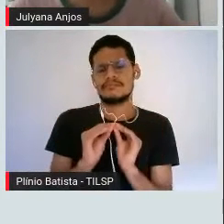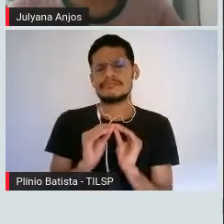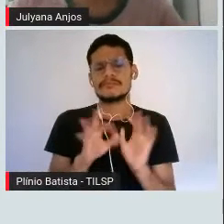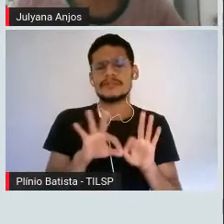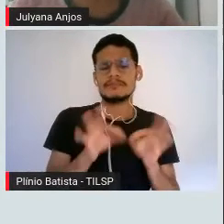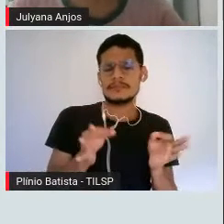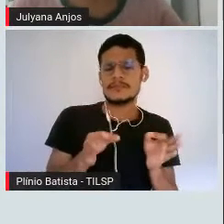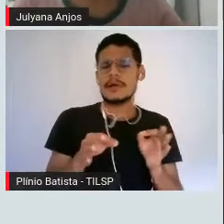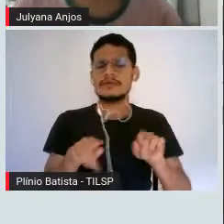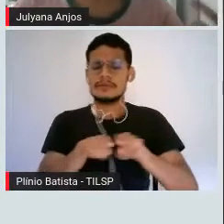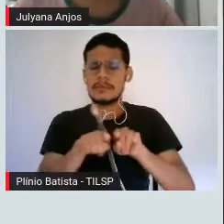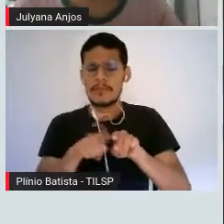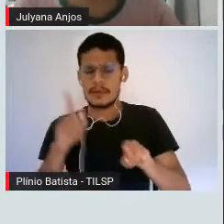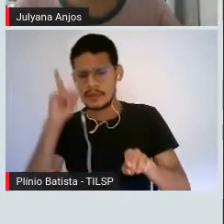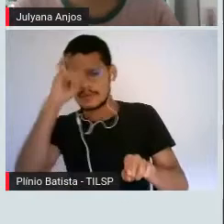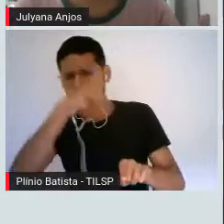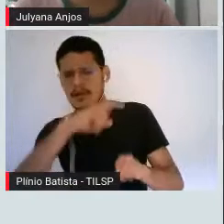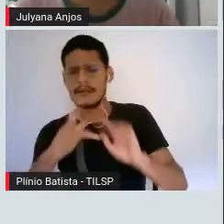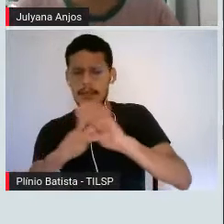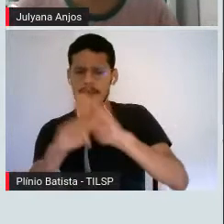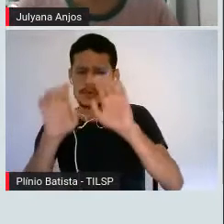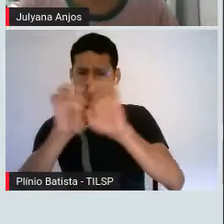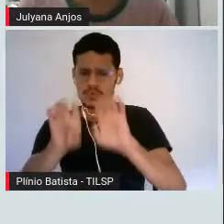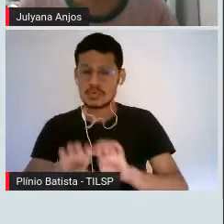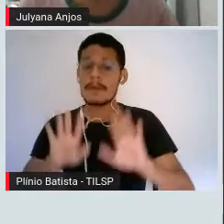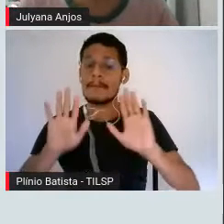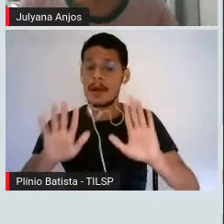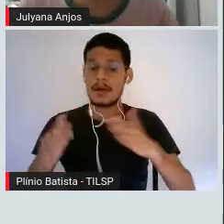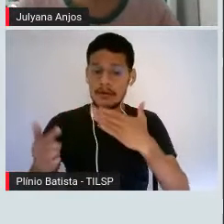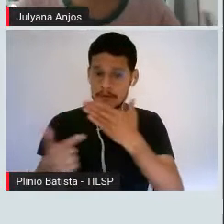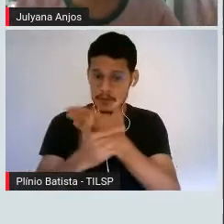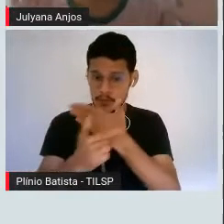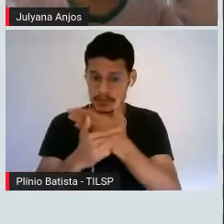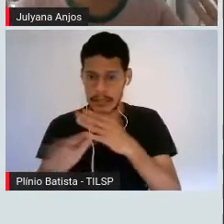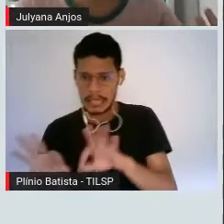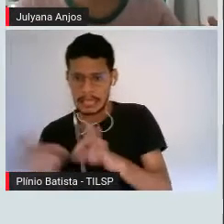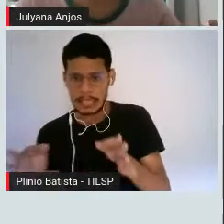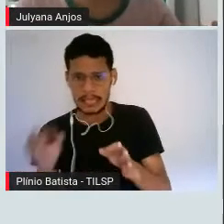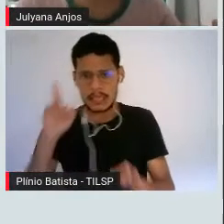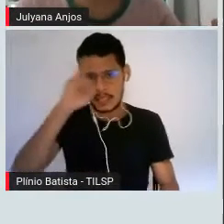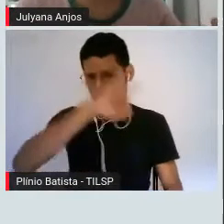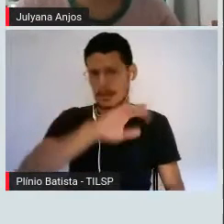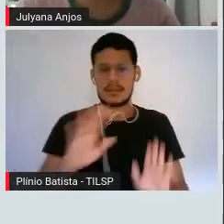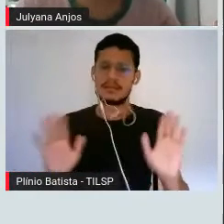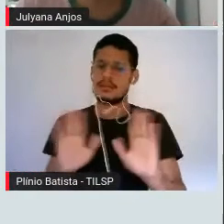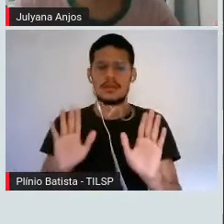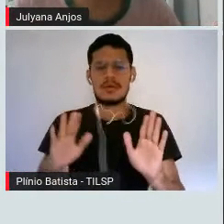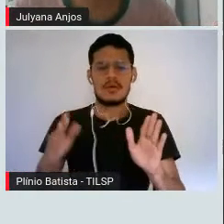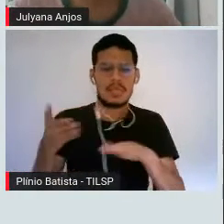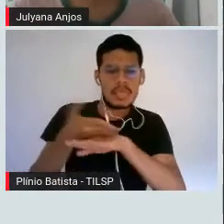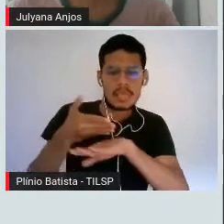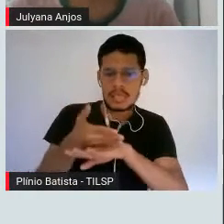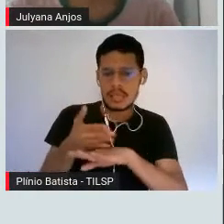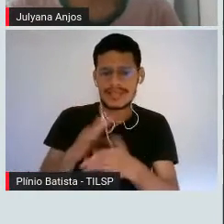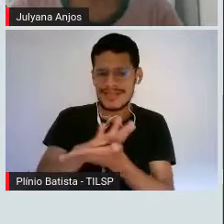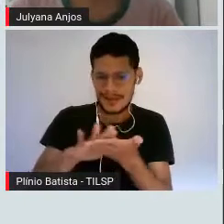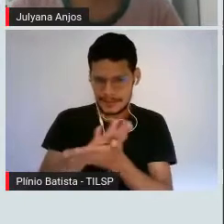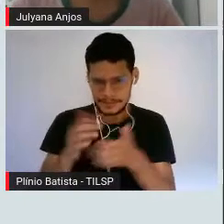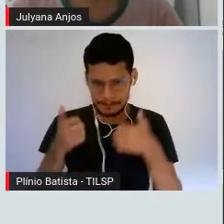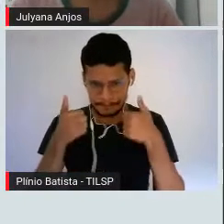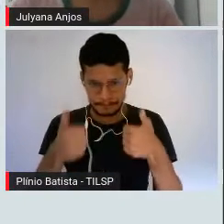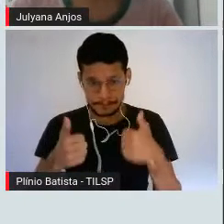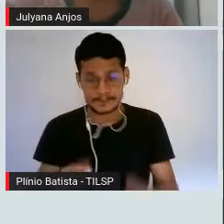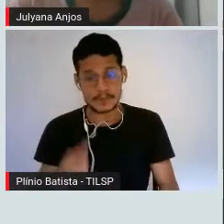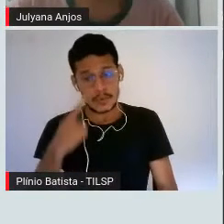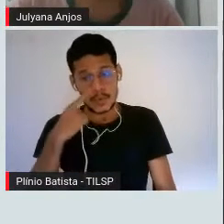estrutura, que não define complexidade e simplicidade da função biológica. Não sei se... Eu espero que vocês tenham conseguido entender isso direitinho. As